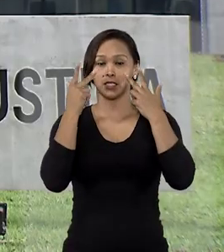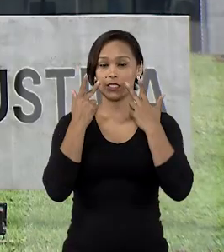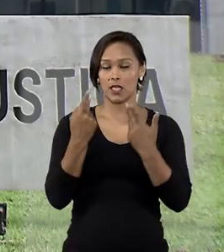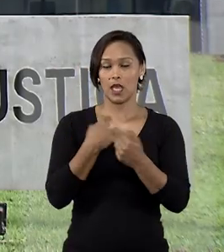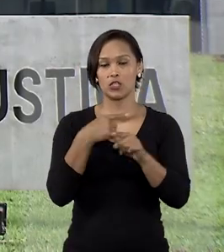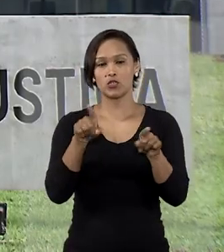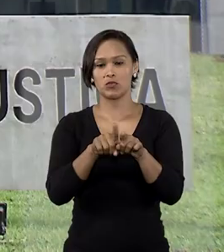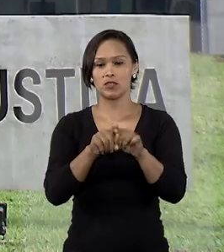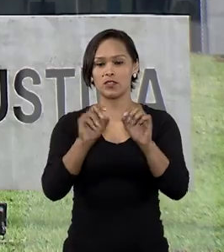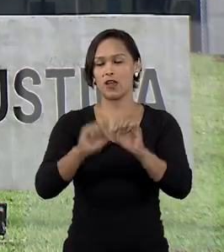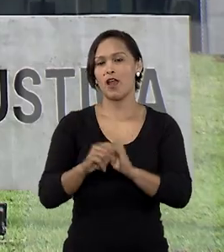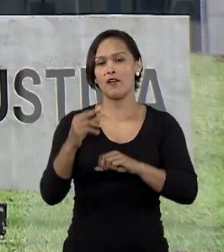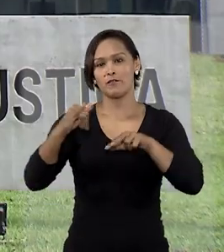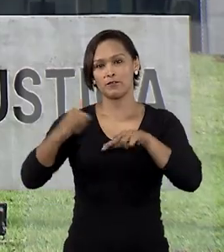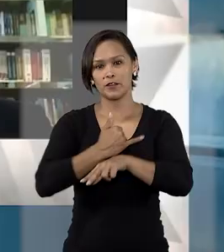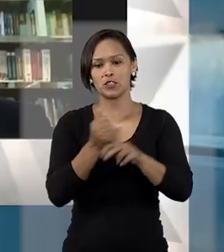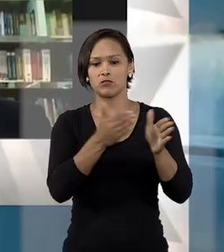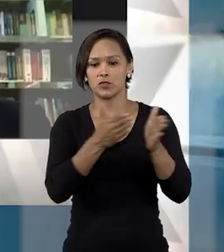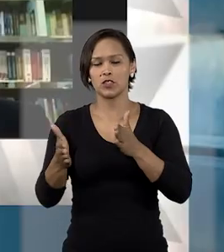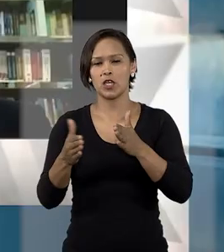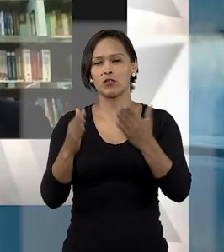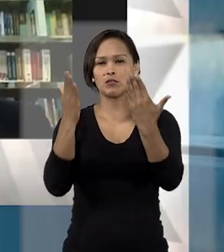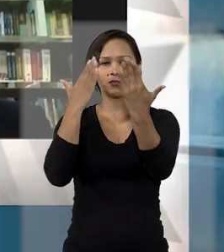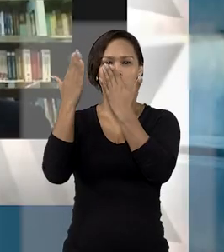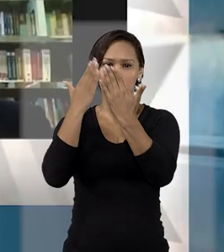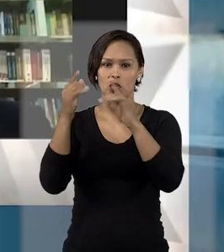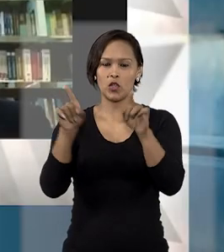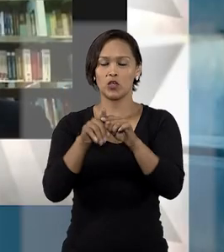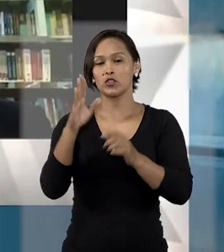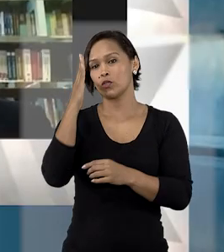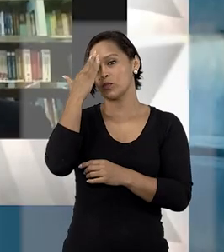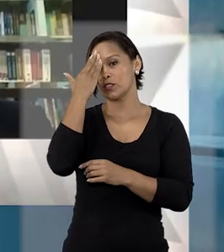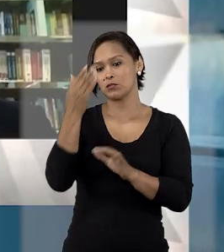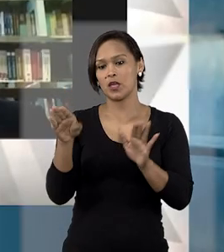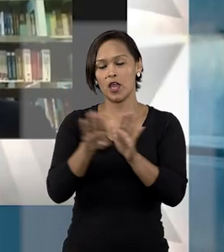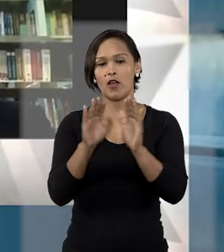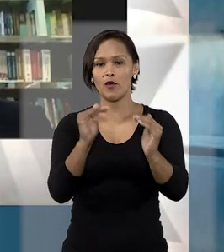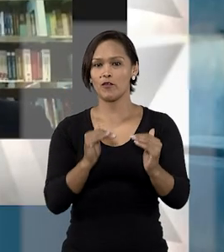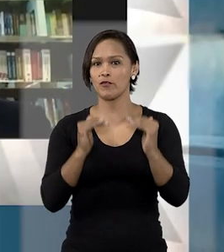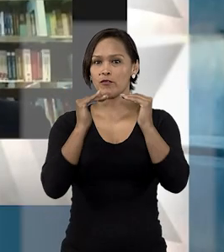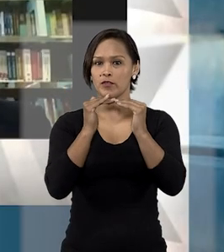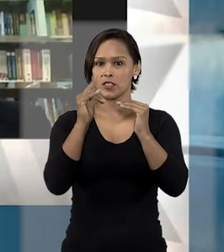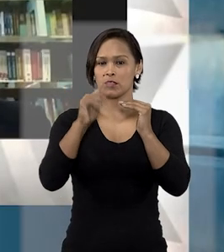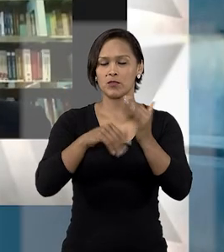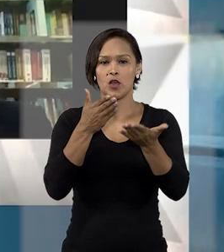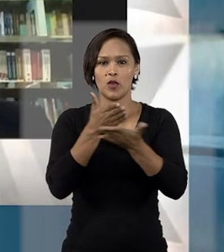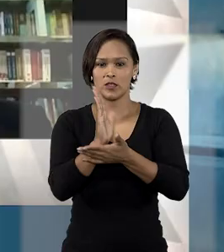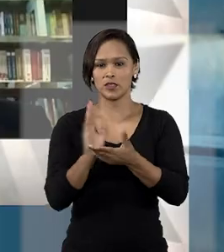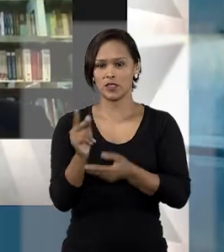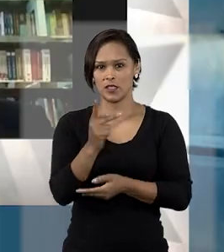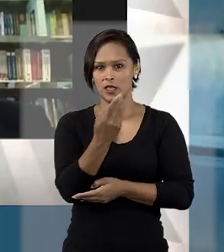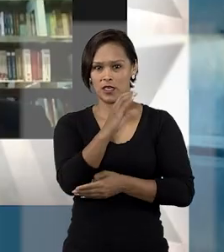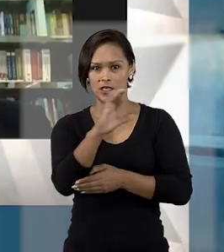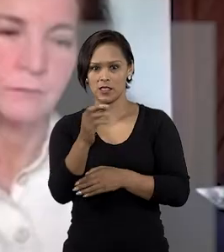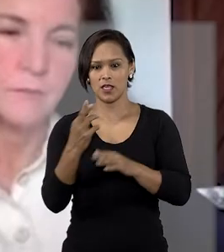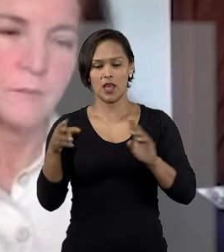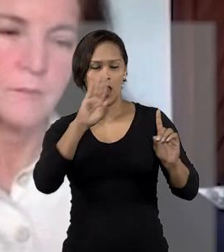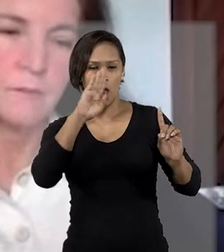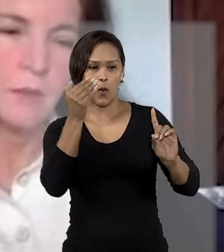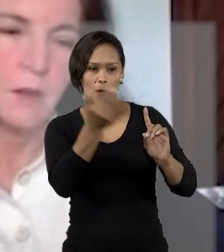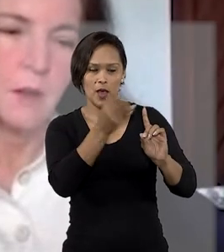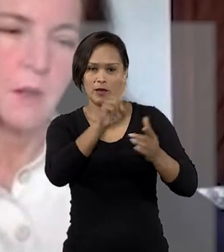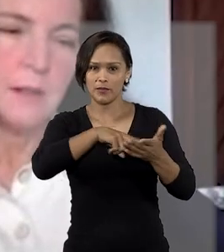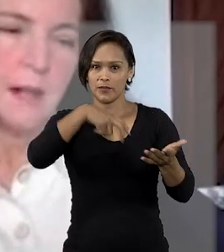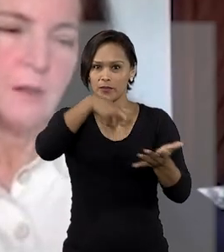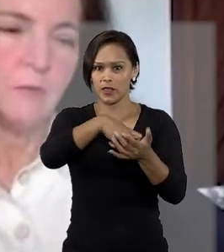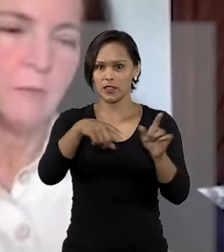não abrangendo danos psicológicos. O entendimento foi estabelecido ao conceder abescorpos a um réu condenado sob